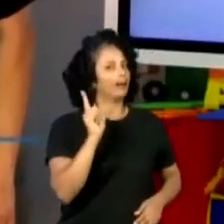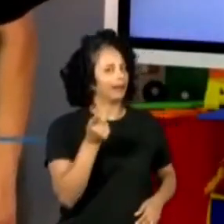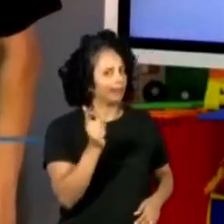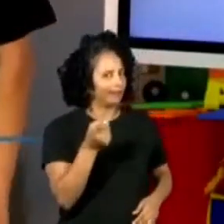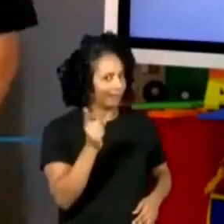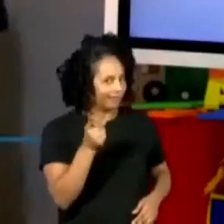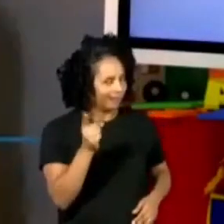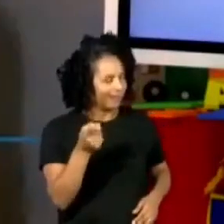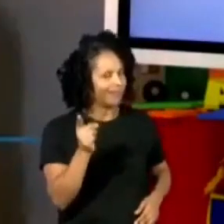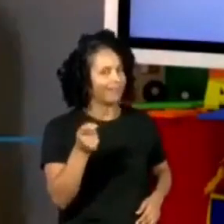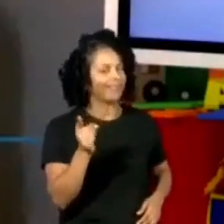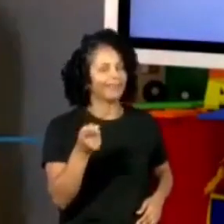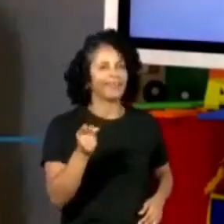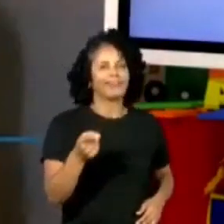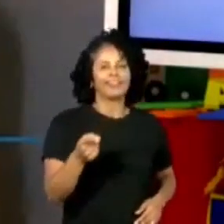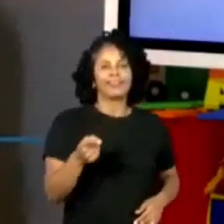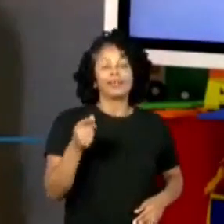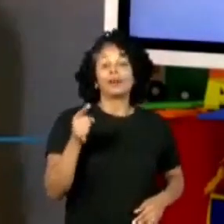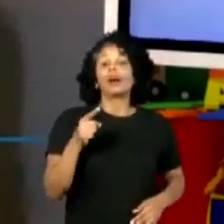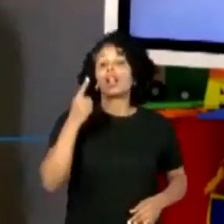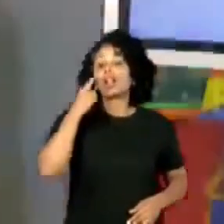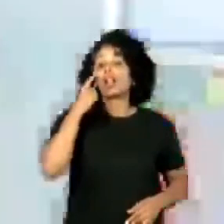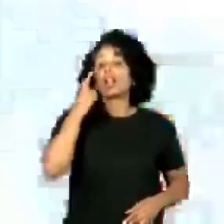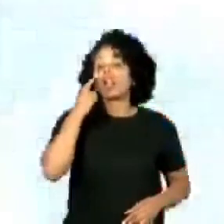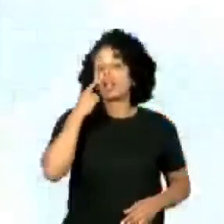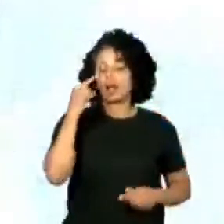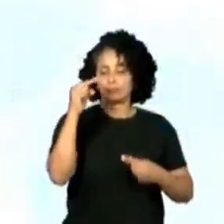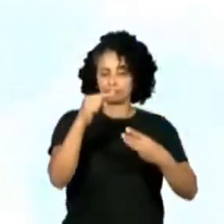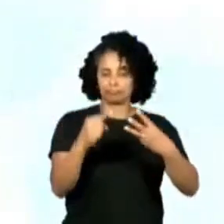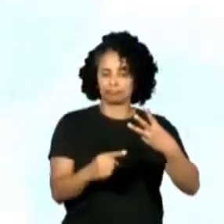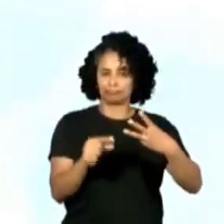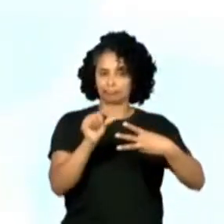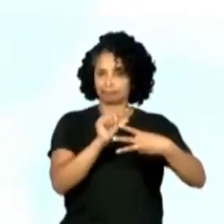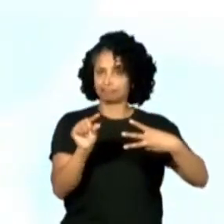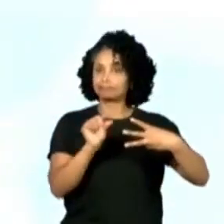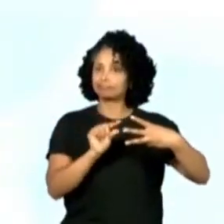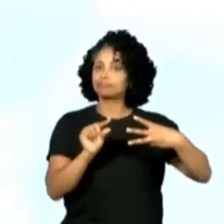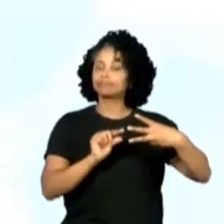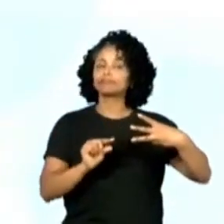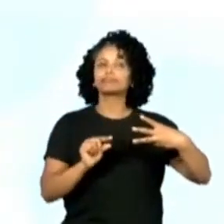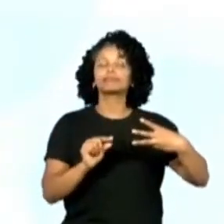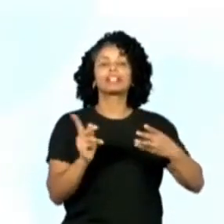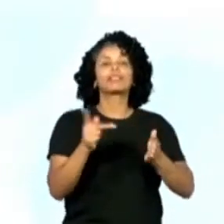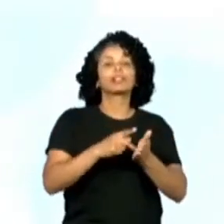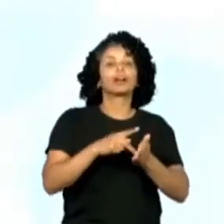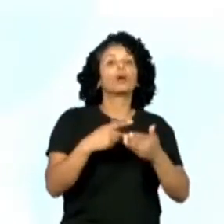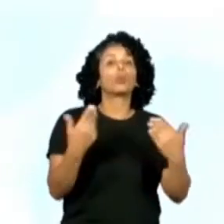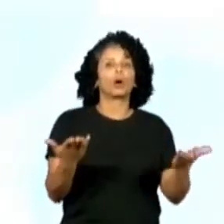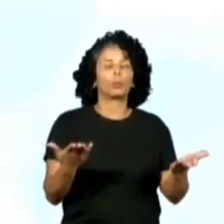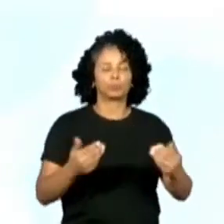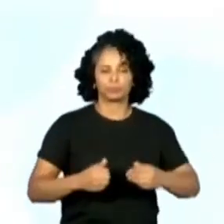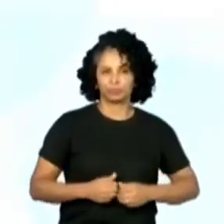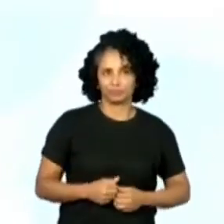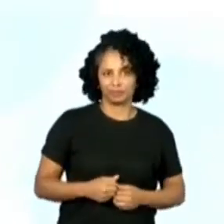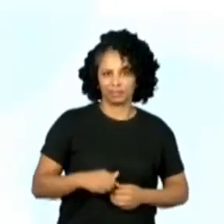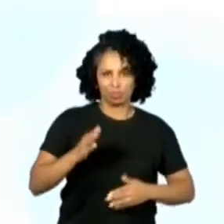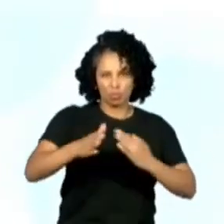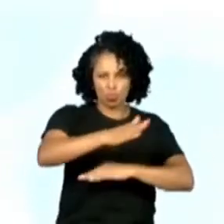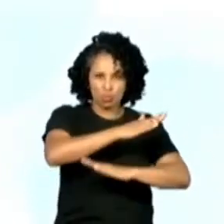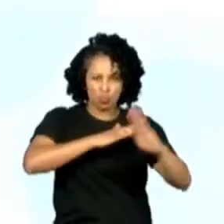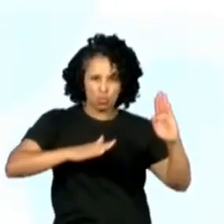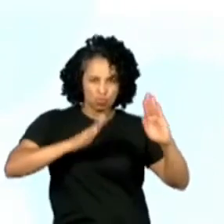Começou o ano bem, né? Vamos começar com as afirmações. Bota ela até ali. a mentira, né? A professora Aline já lutou o Karatê?